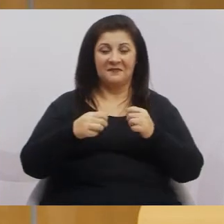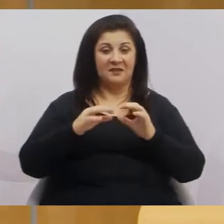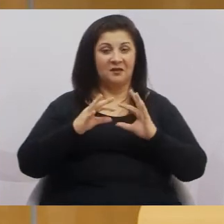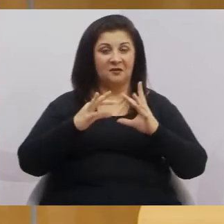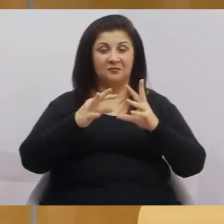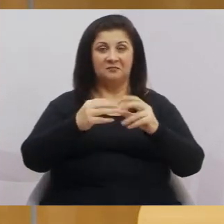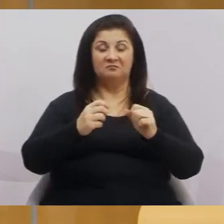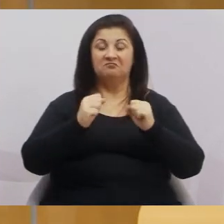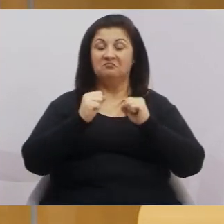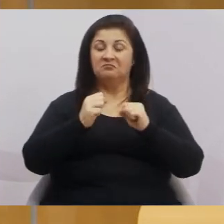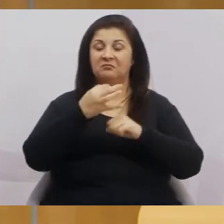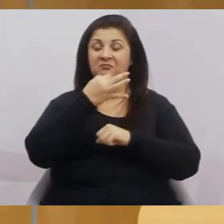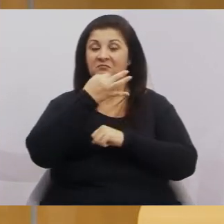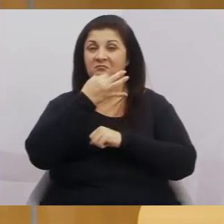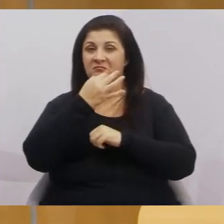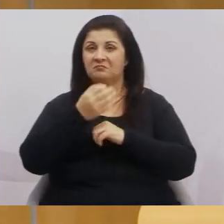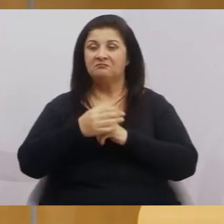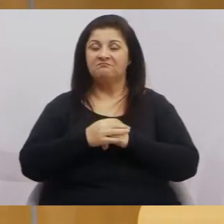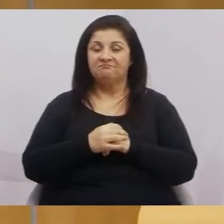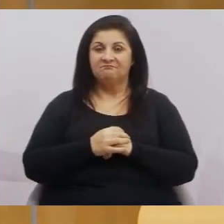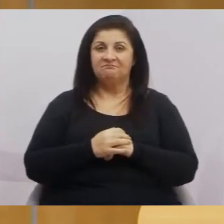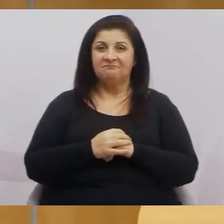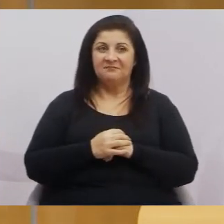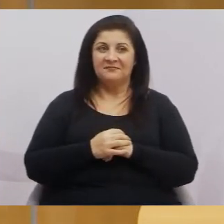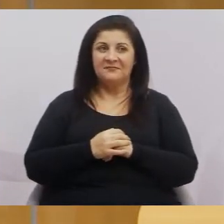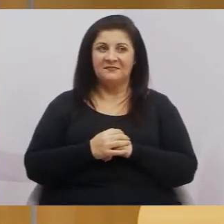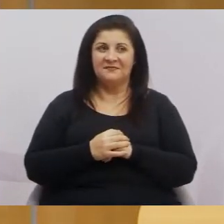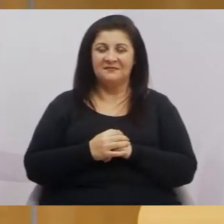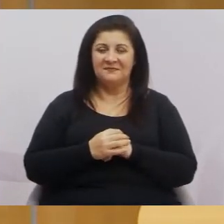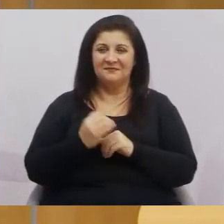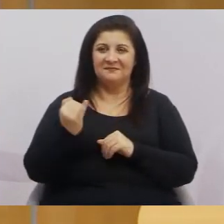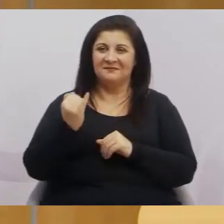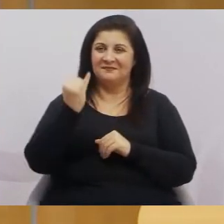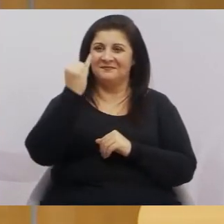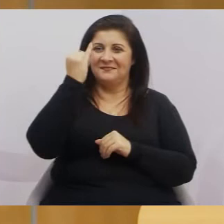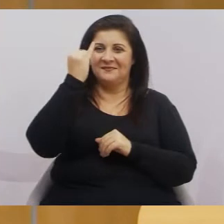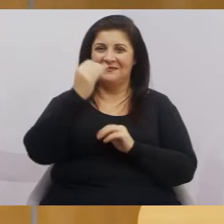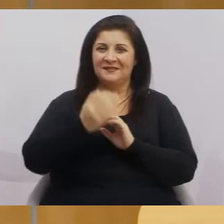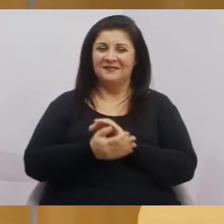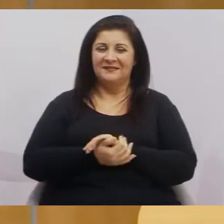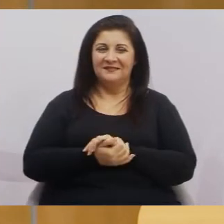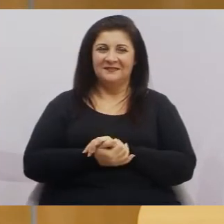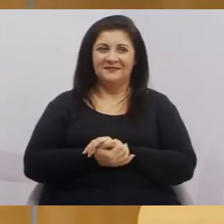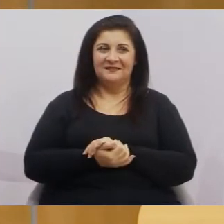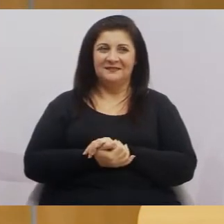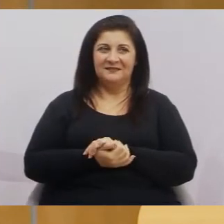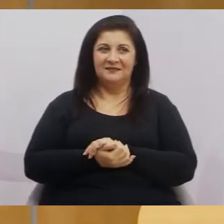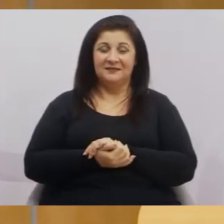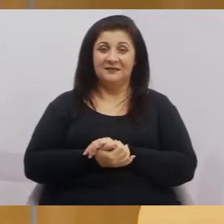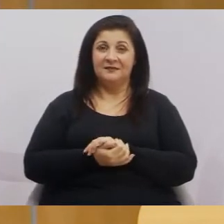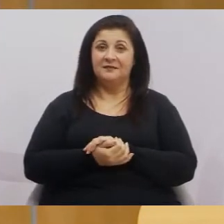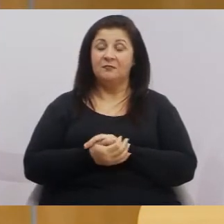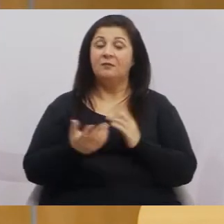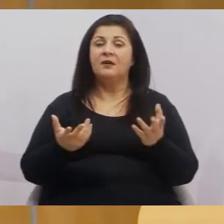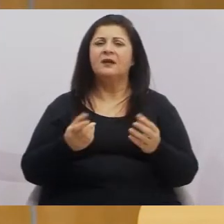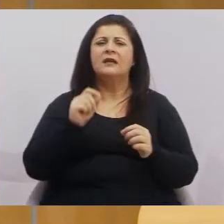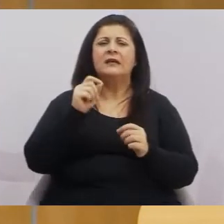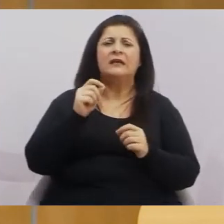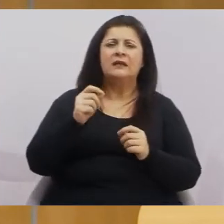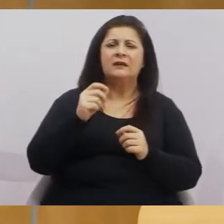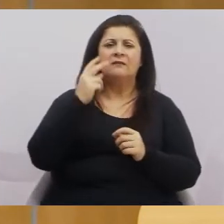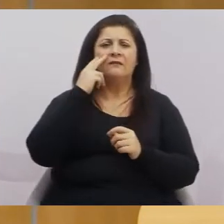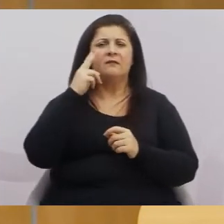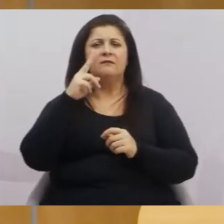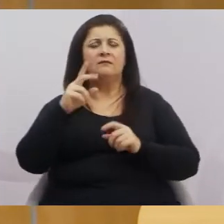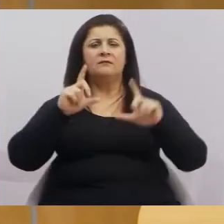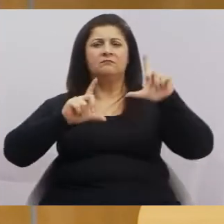momento de debate, de um ponto tão importante que vai afetar a audiência da TV Câmara, a participação